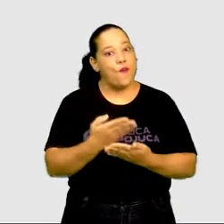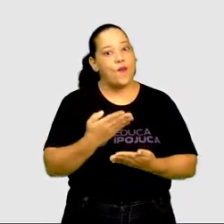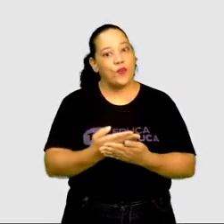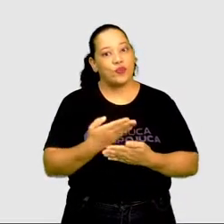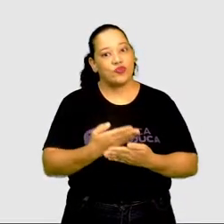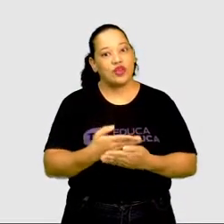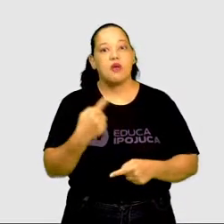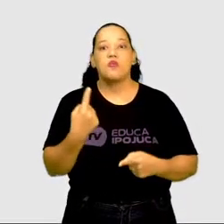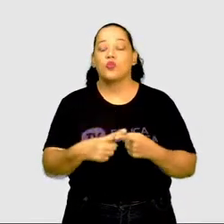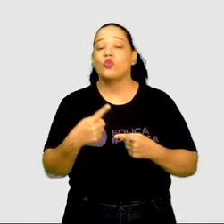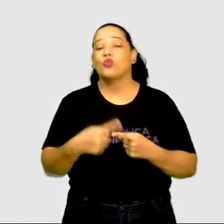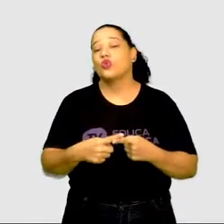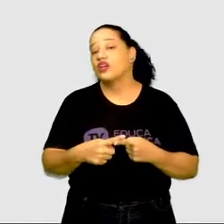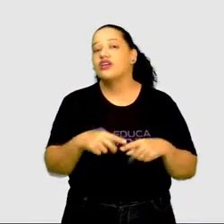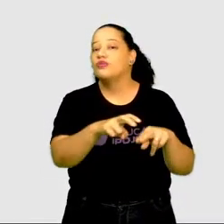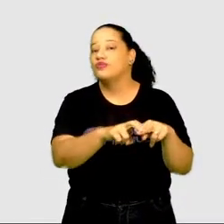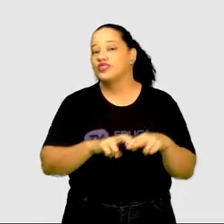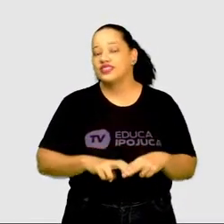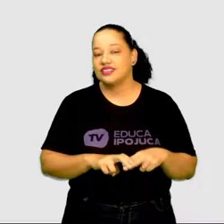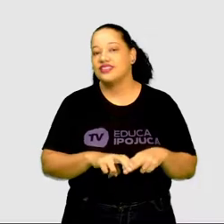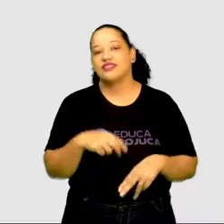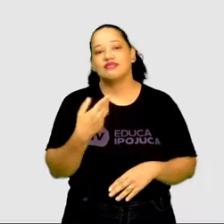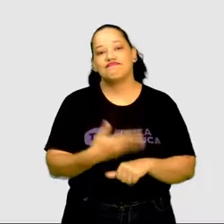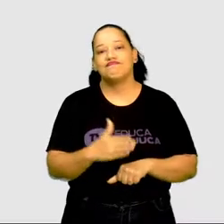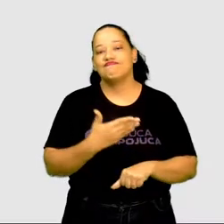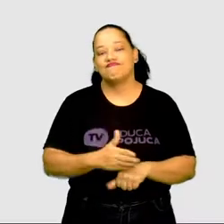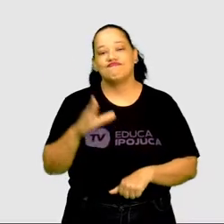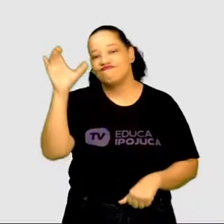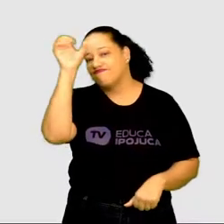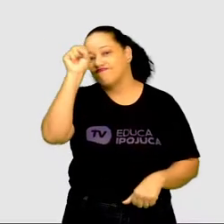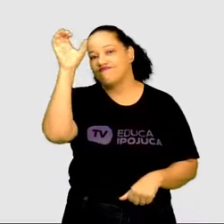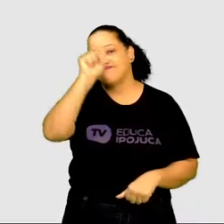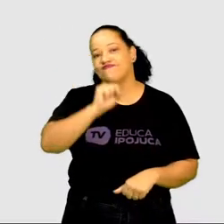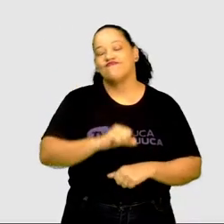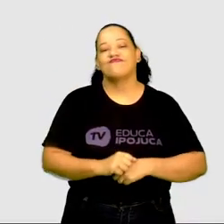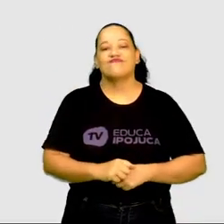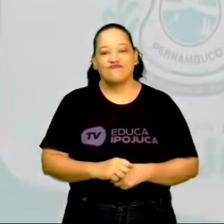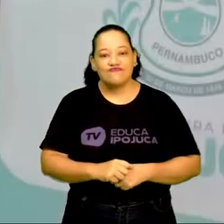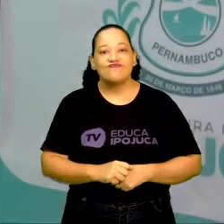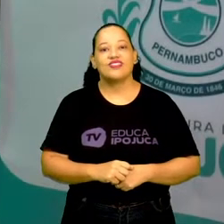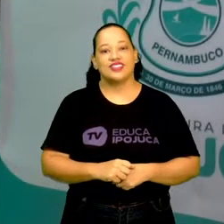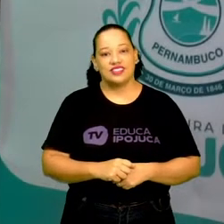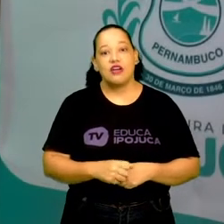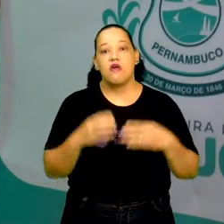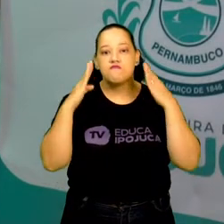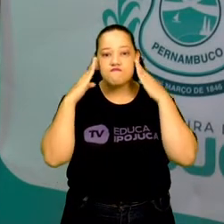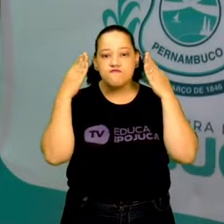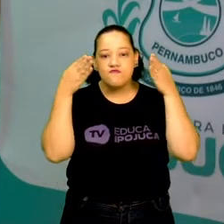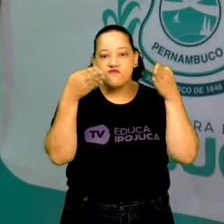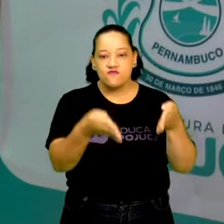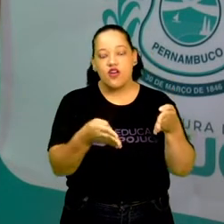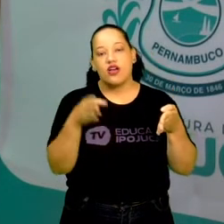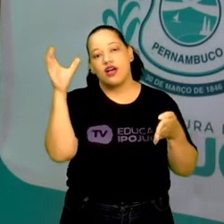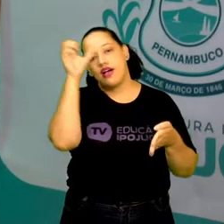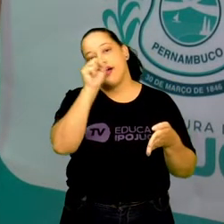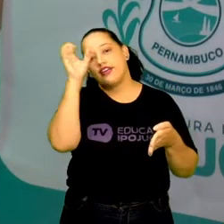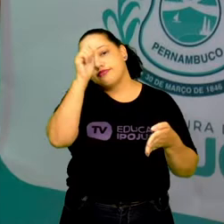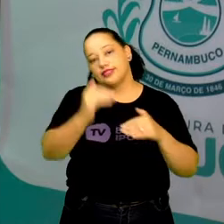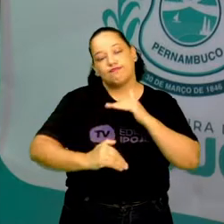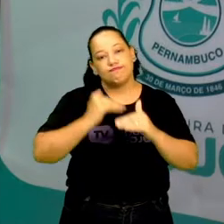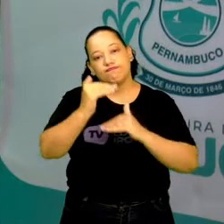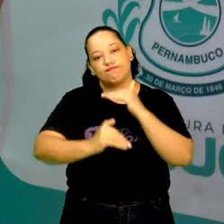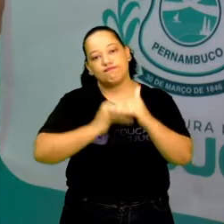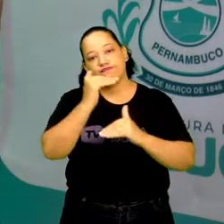aula, porque quando a gente pratica, aprende. E esse é o nosso foco, aprender cada vez mais